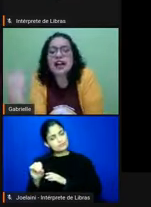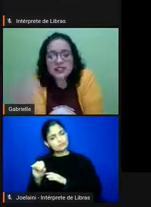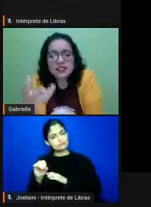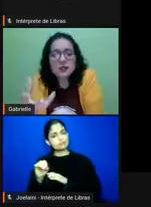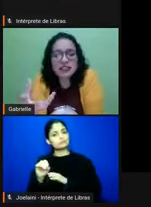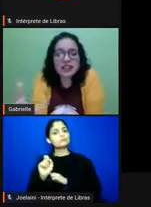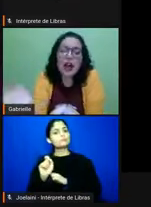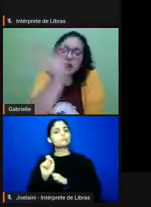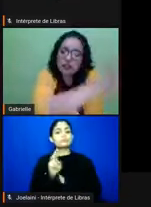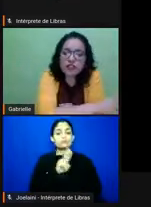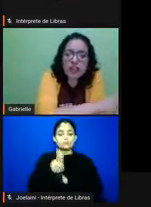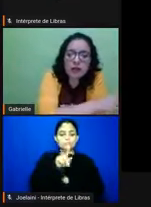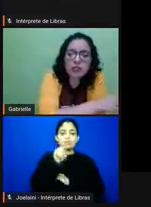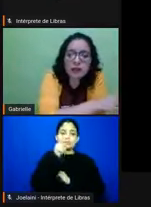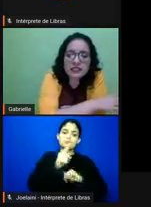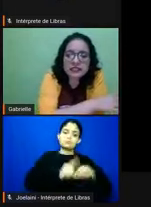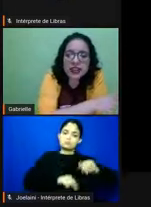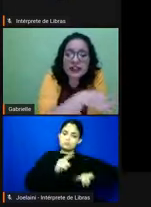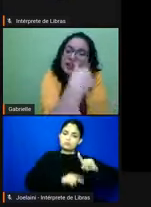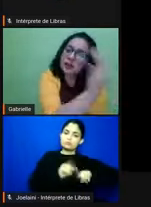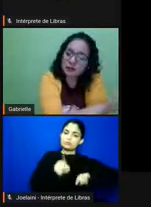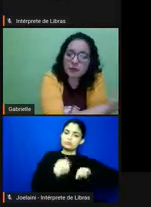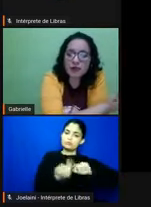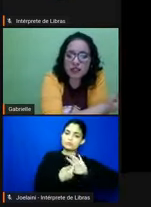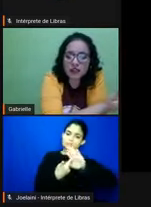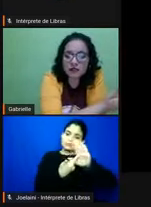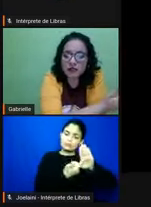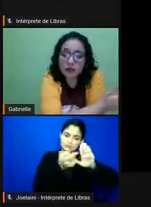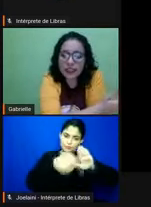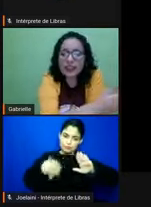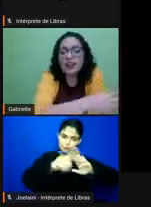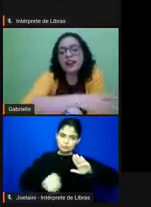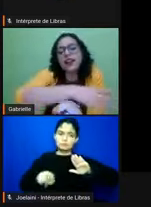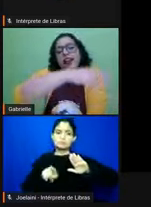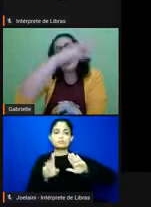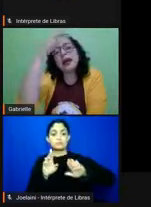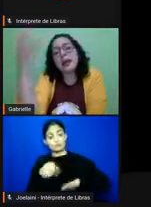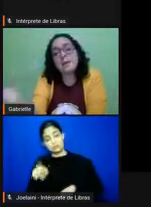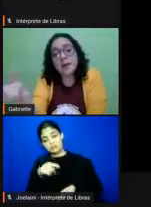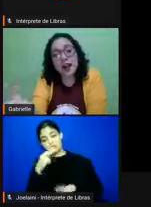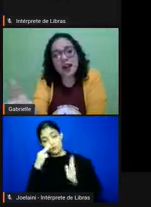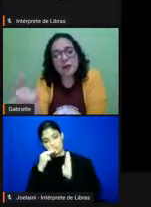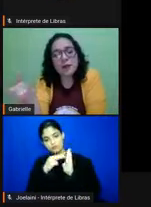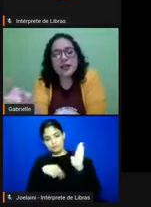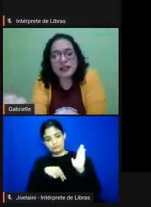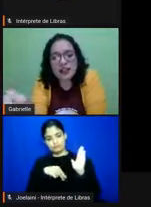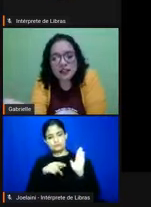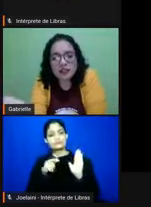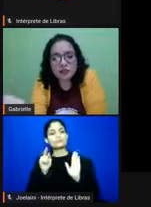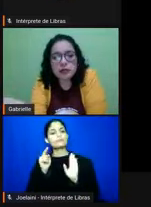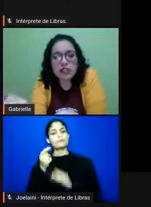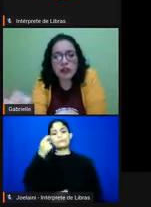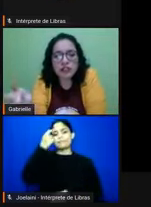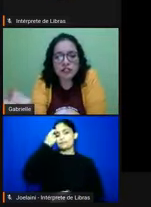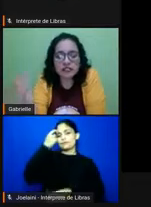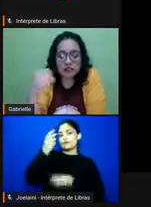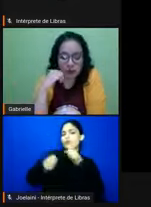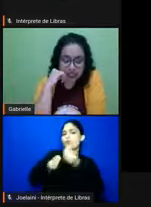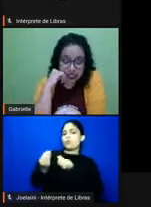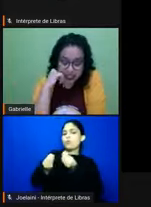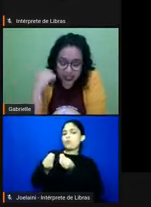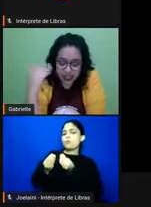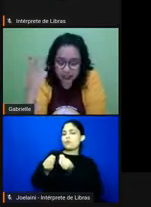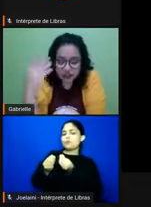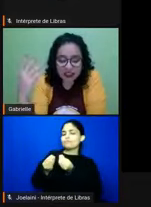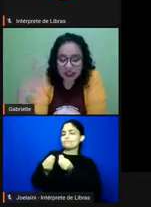que utilizassem esse material que a gente acabou de apresentar, né? Que as pessoas vão ler, para pensar intervenções pedagógicas,